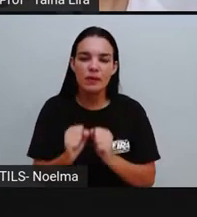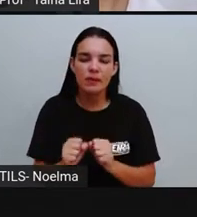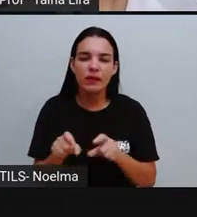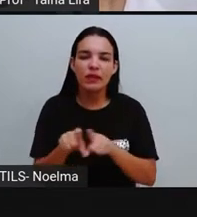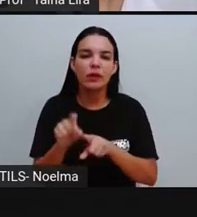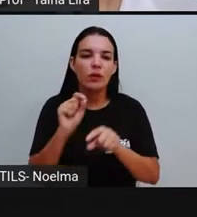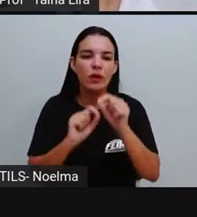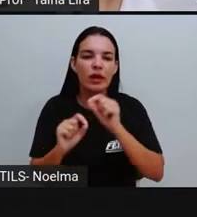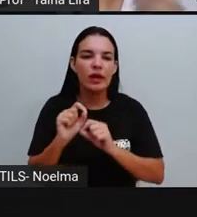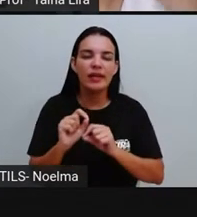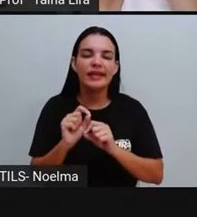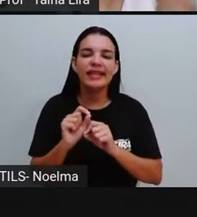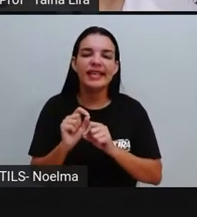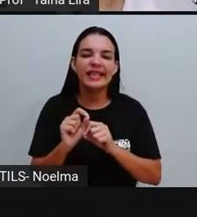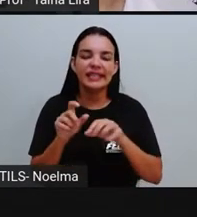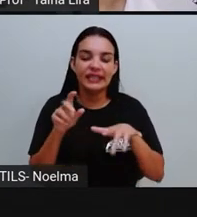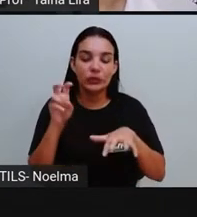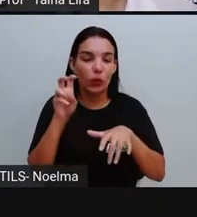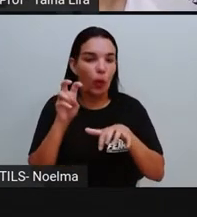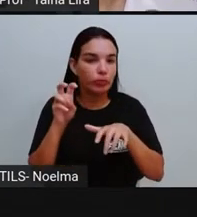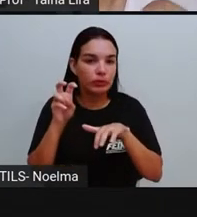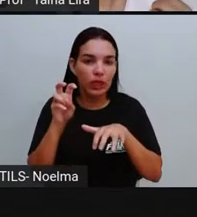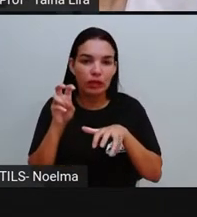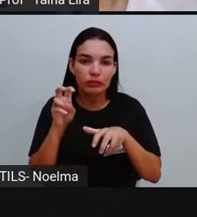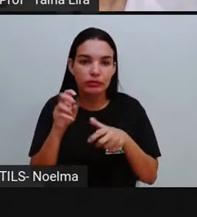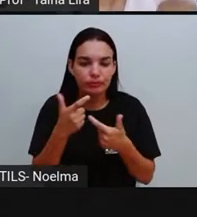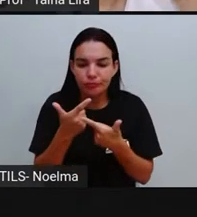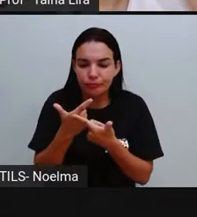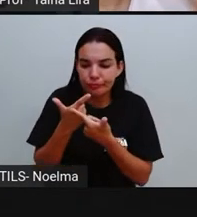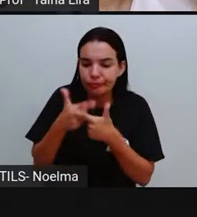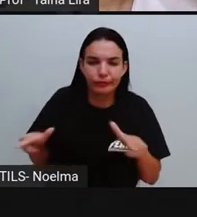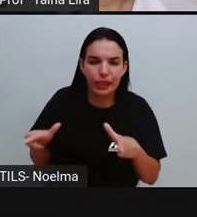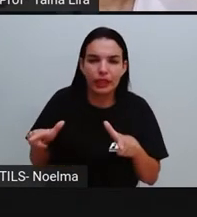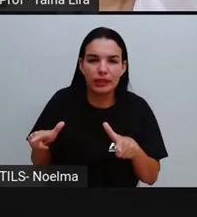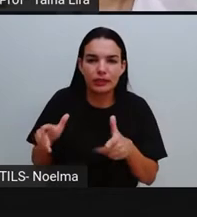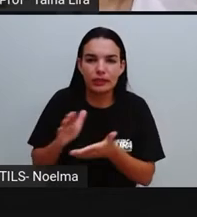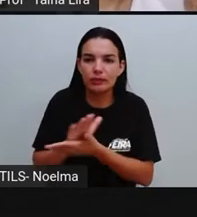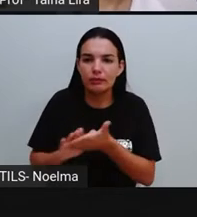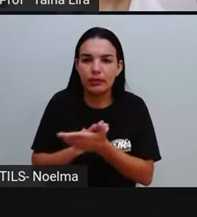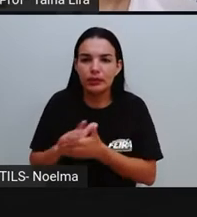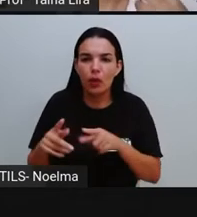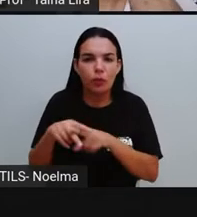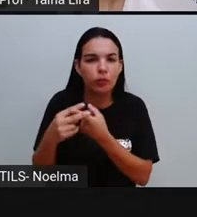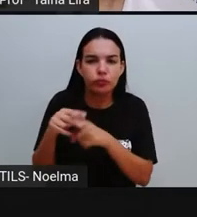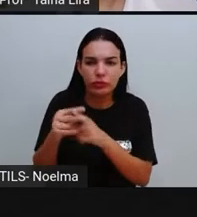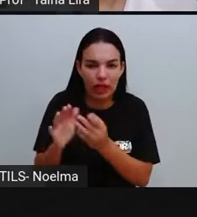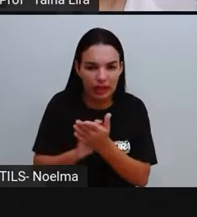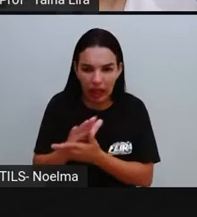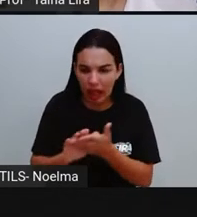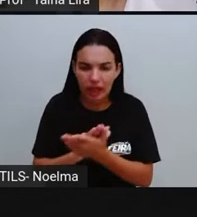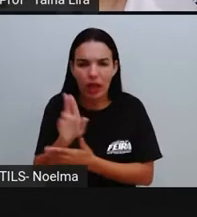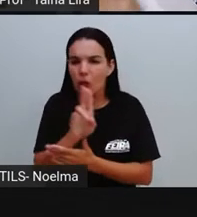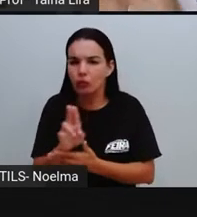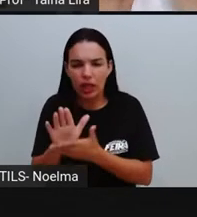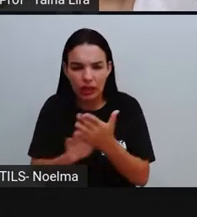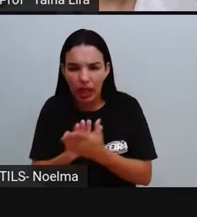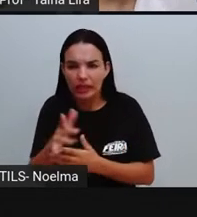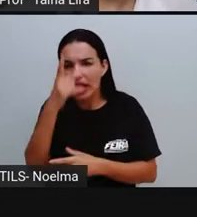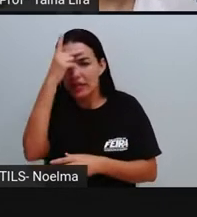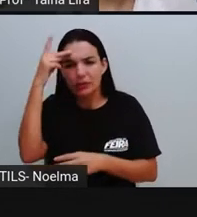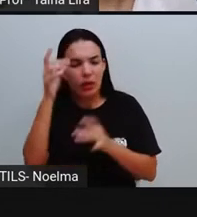eletrônicos. Então, muitas vezes é um computador que não tem mais condições de uso e as pessoas